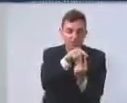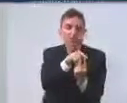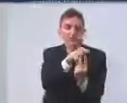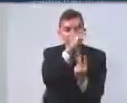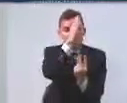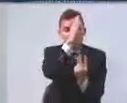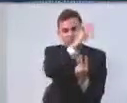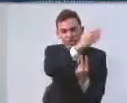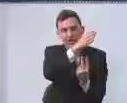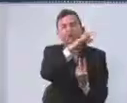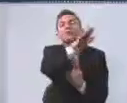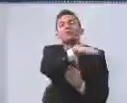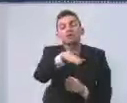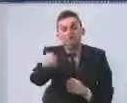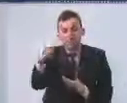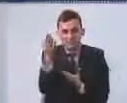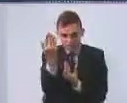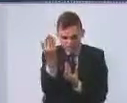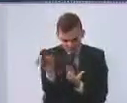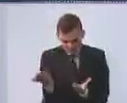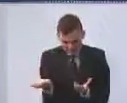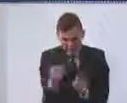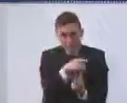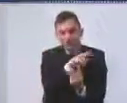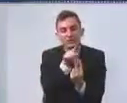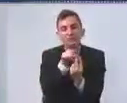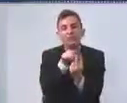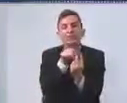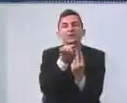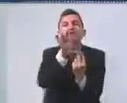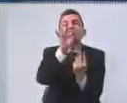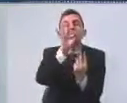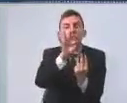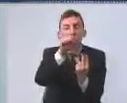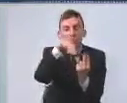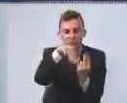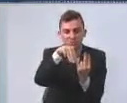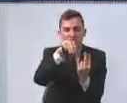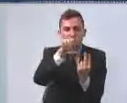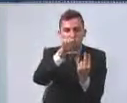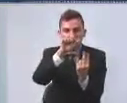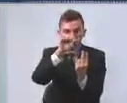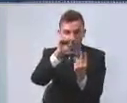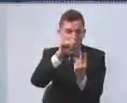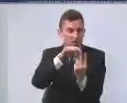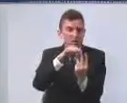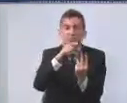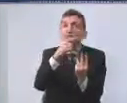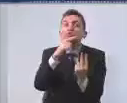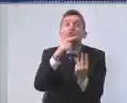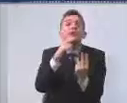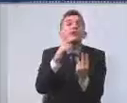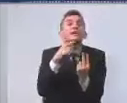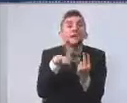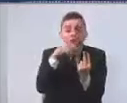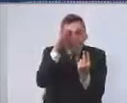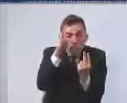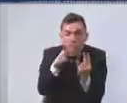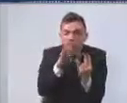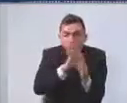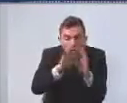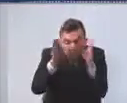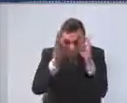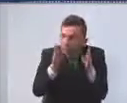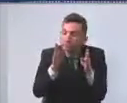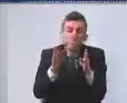nome diz, para criança e adolescente e do Fundo Municipal de Assistência Social não existe essa limitação. Portanto,